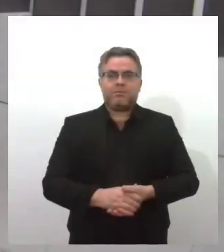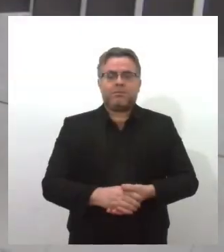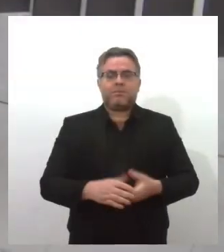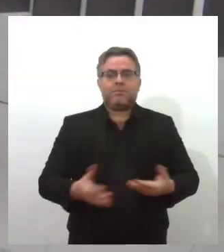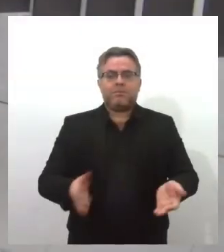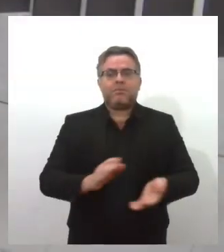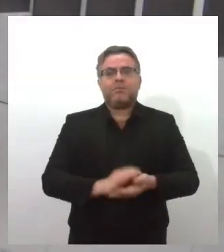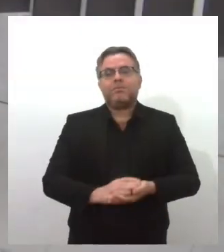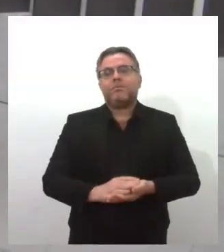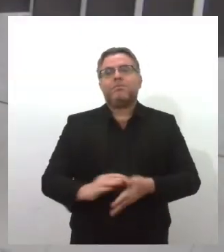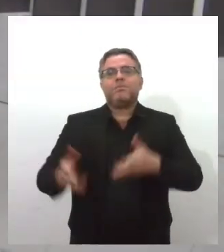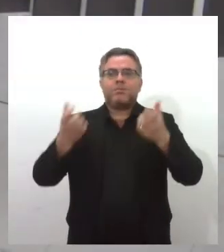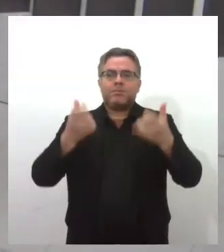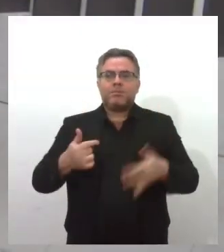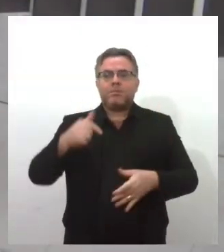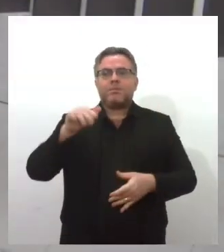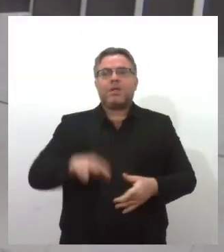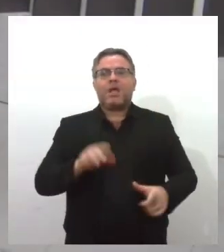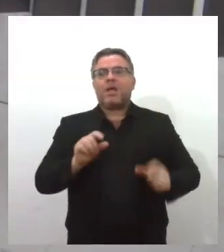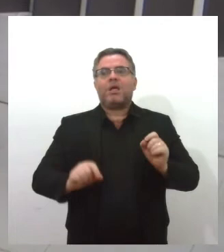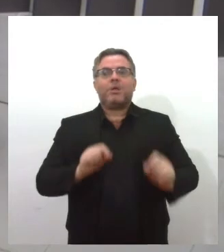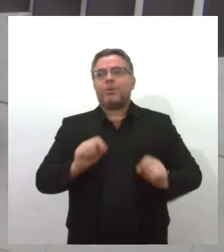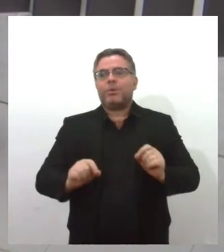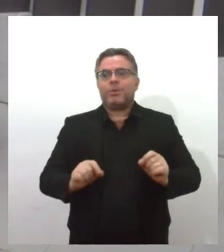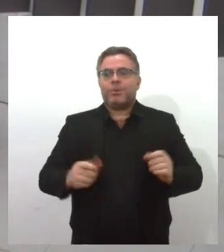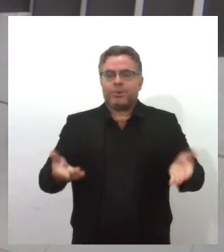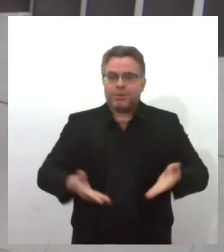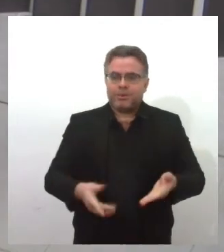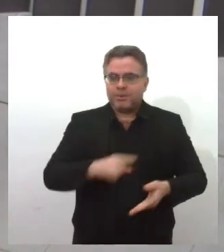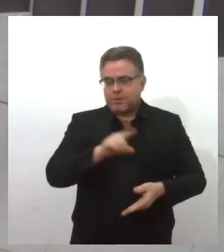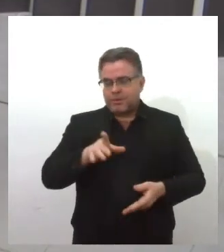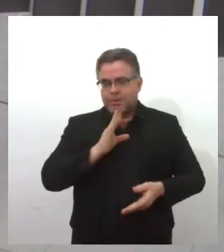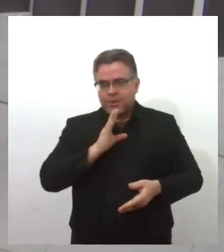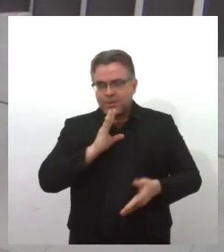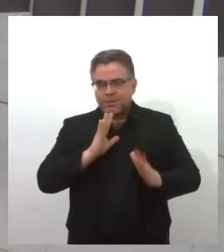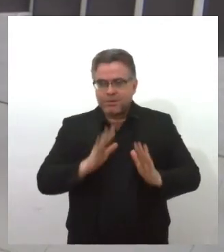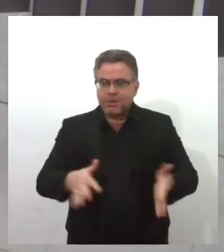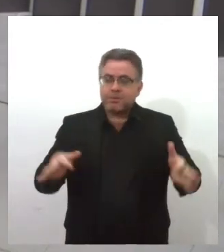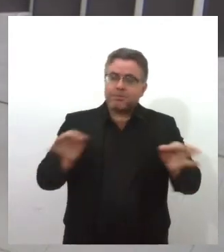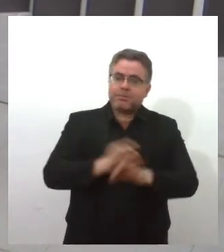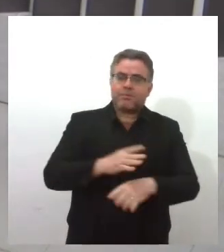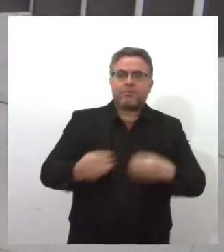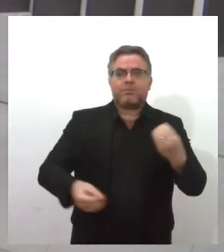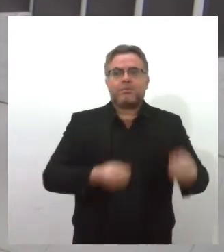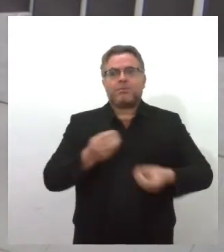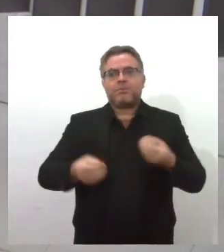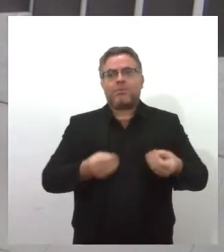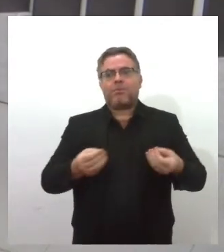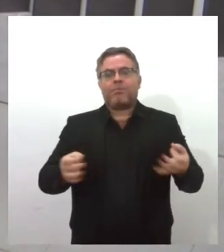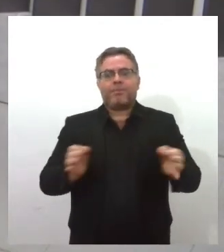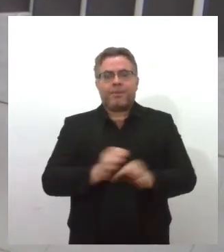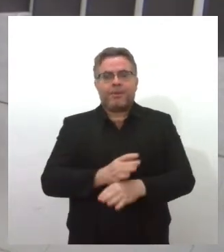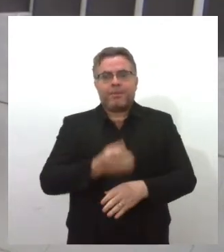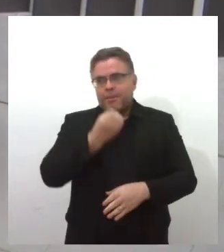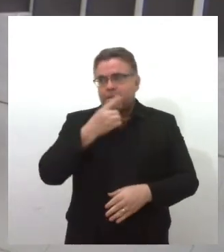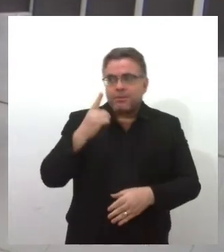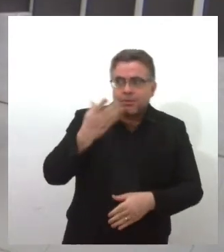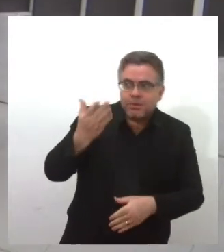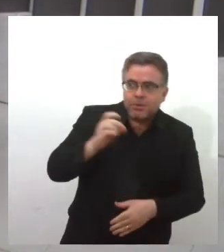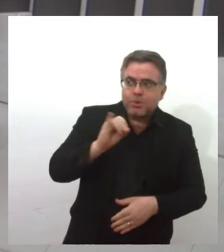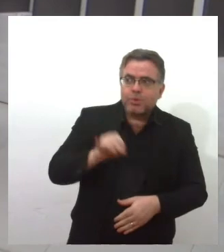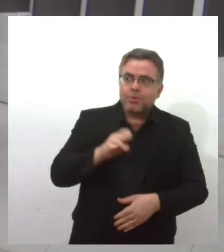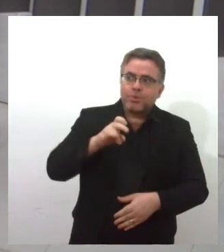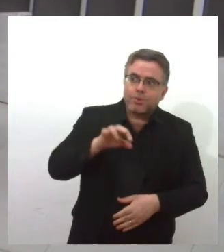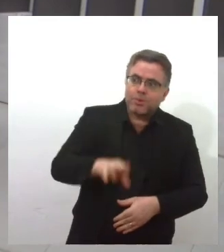E quem traz os destaques desta sexta-feira, você já sabe, o repórter Júnior Matos. Muito bom dia, Júnior. Muito bom dia,